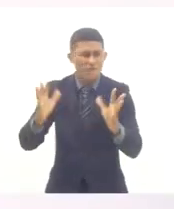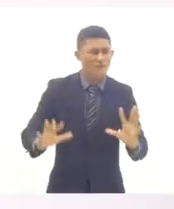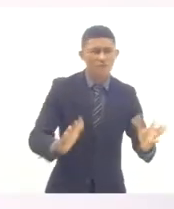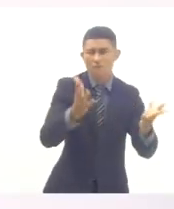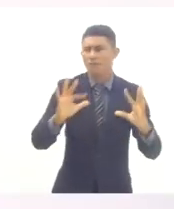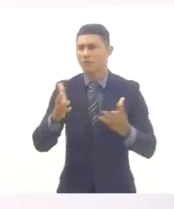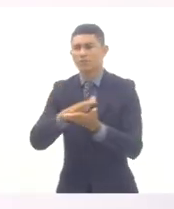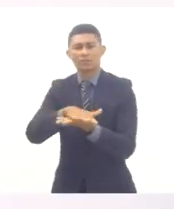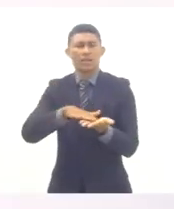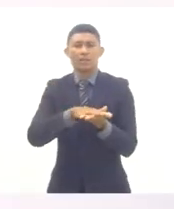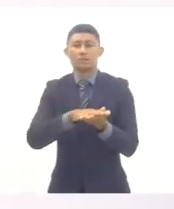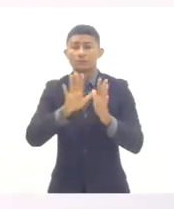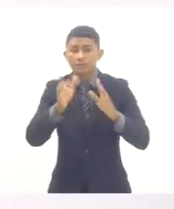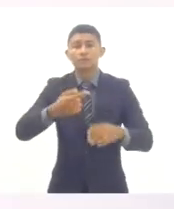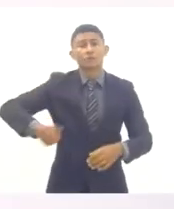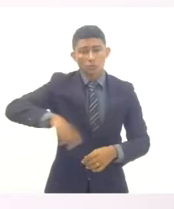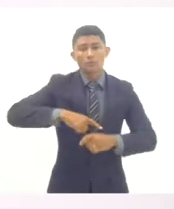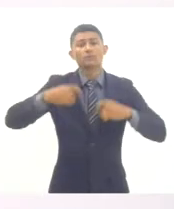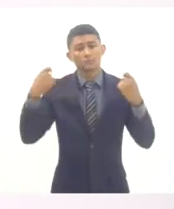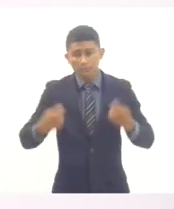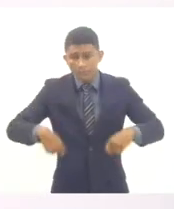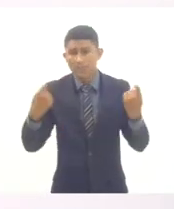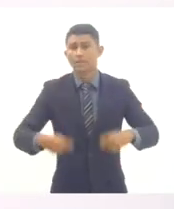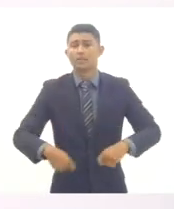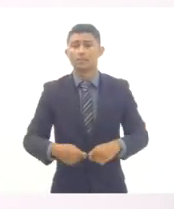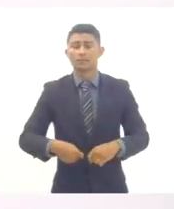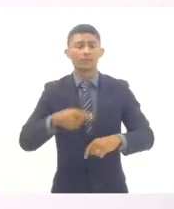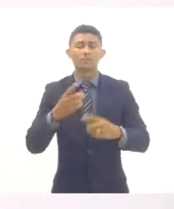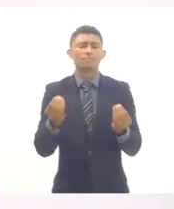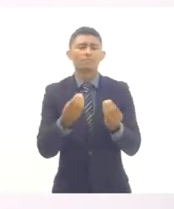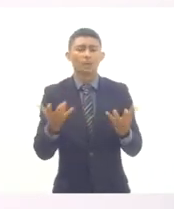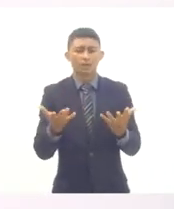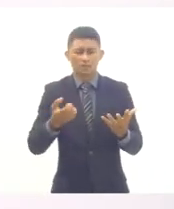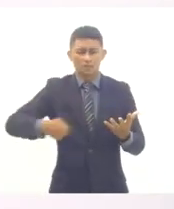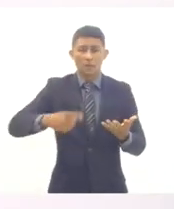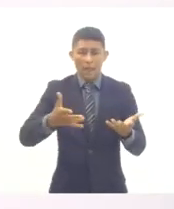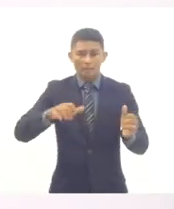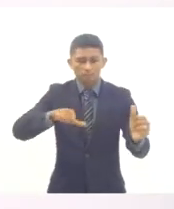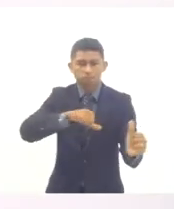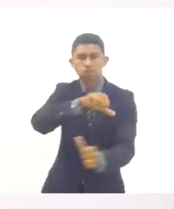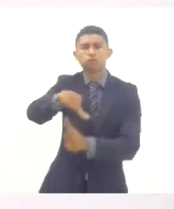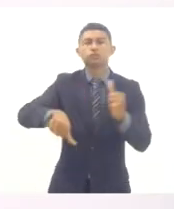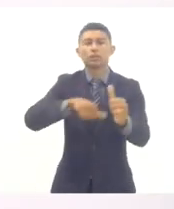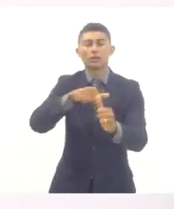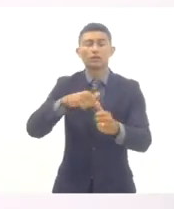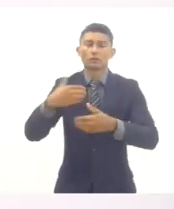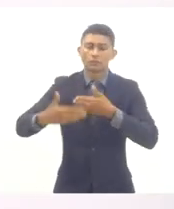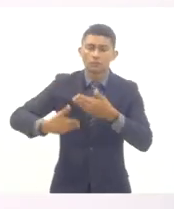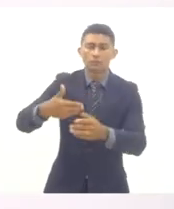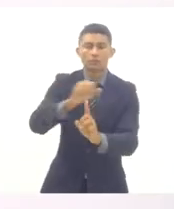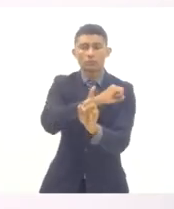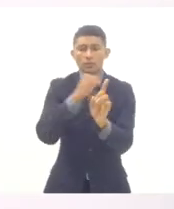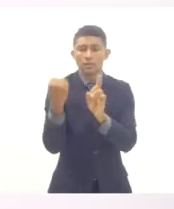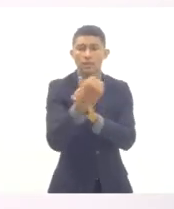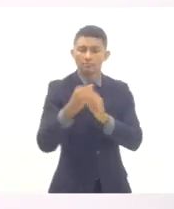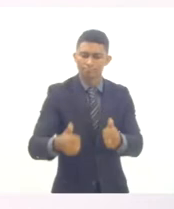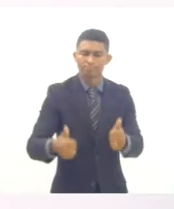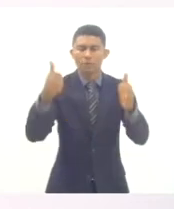que se reflete não só nos nossos números educacionais, mas se reflete na sociedade que nós somos. Então,